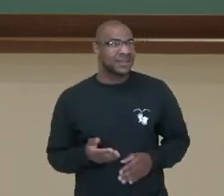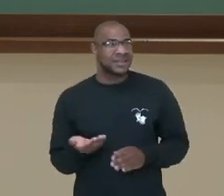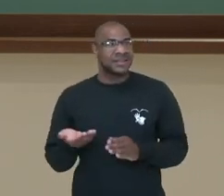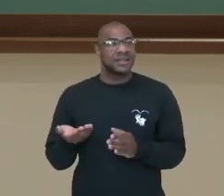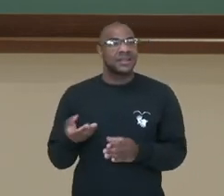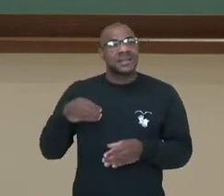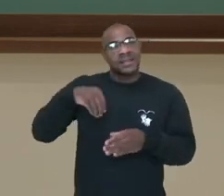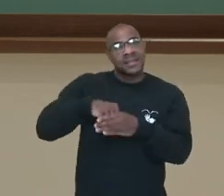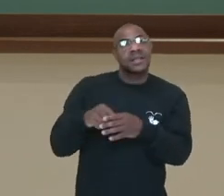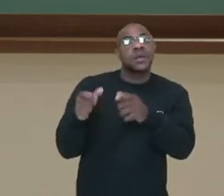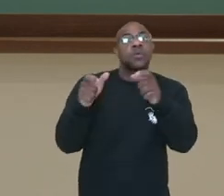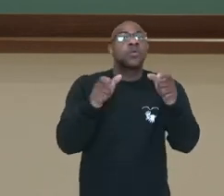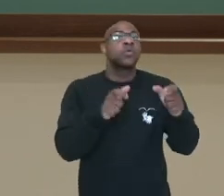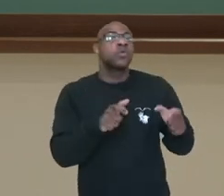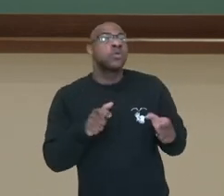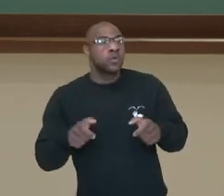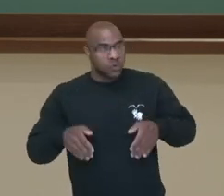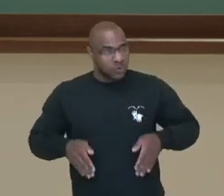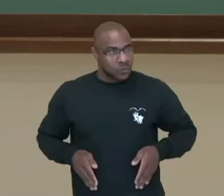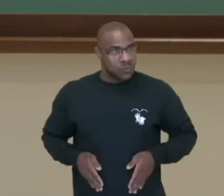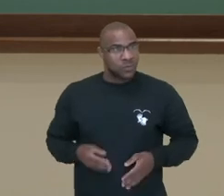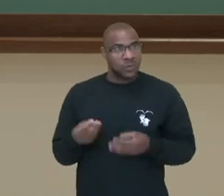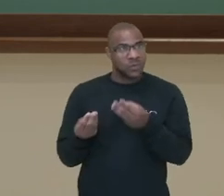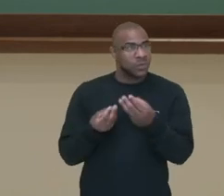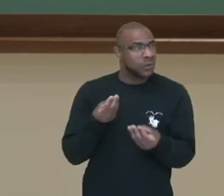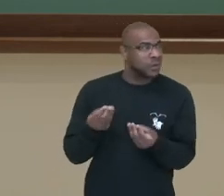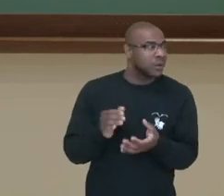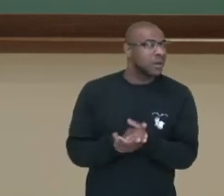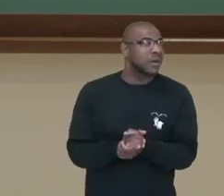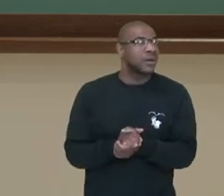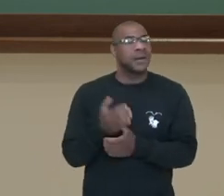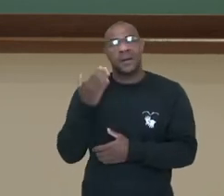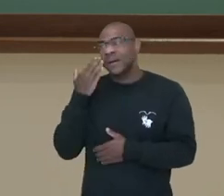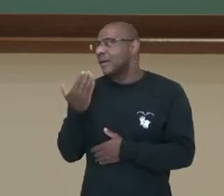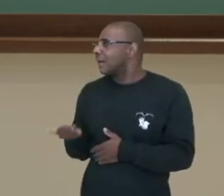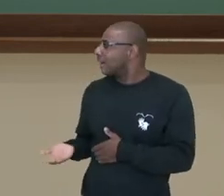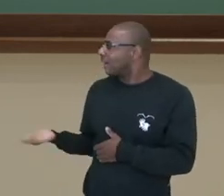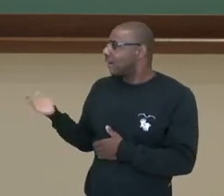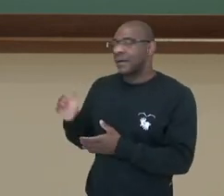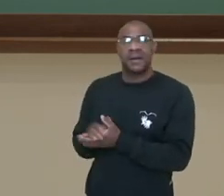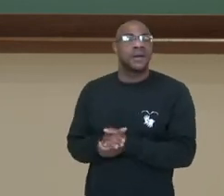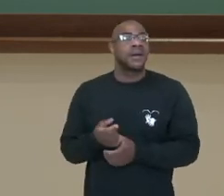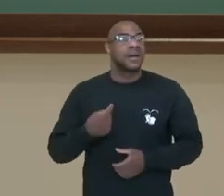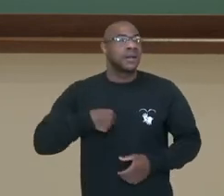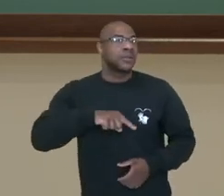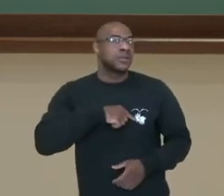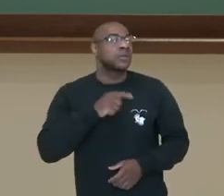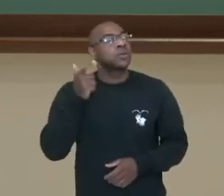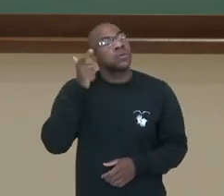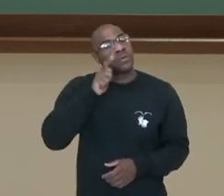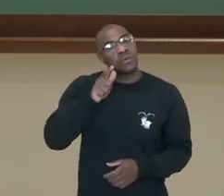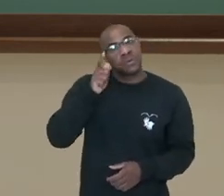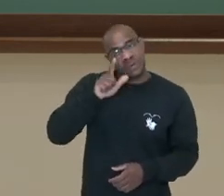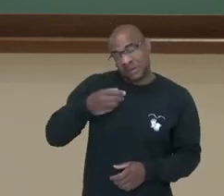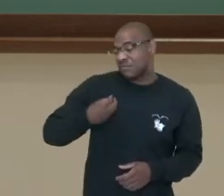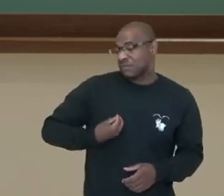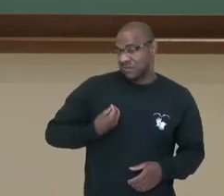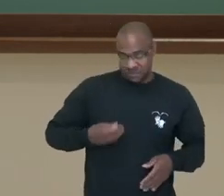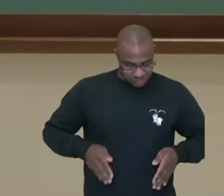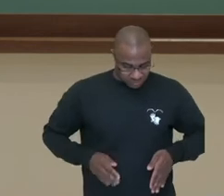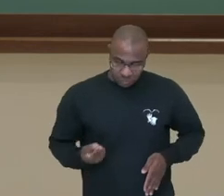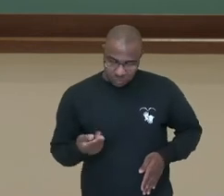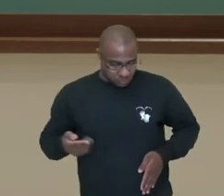Onde estão localizados esses rins. É um órgão par, são dois órgãos, né? E a gente conseguiria, por exemplo, viver sem um deles.